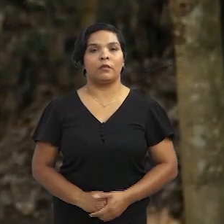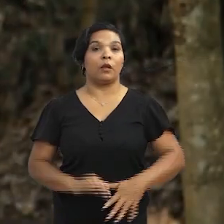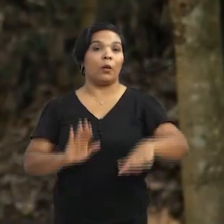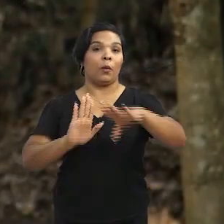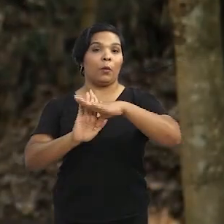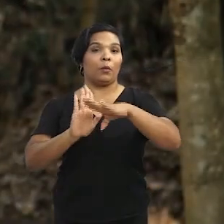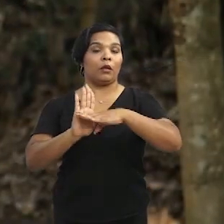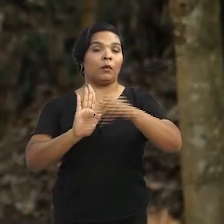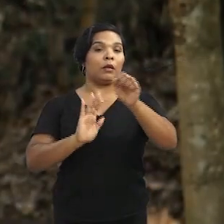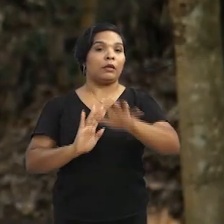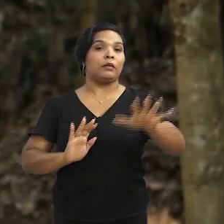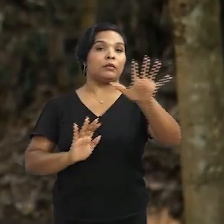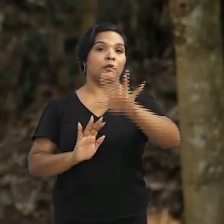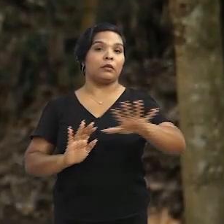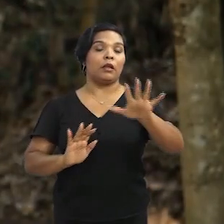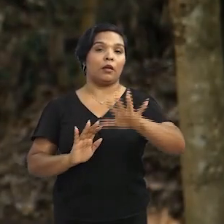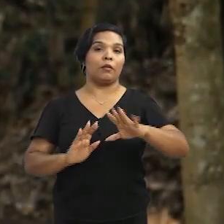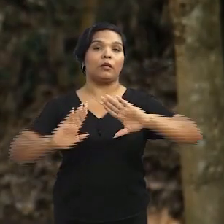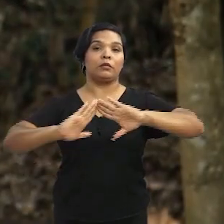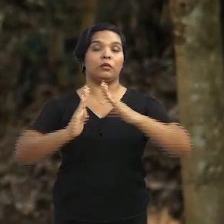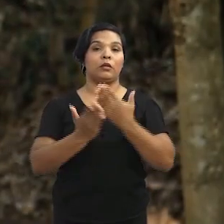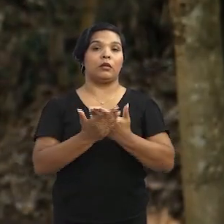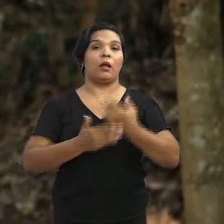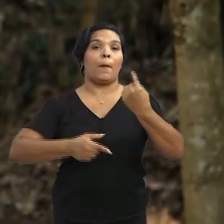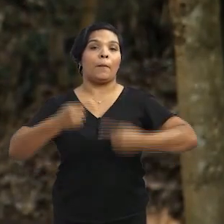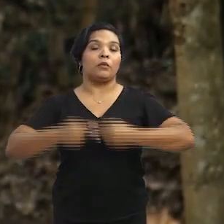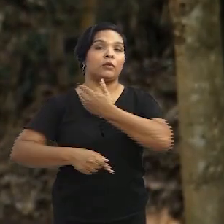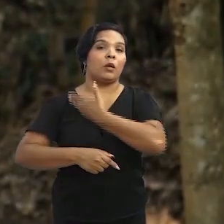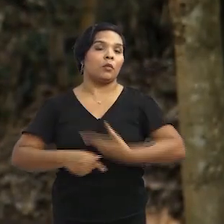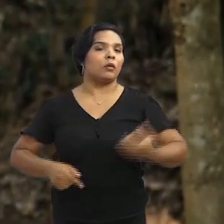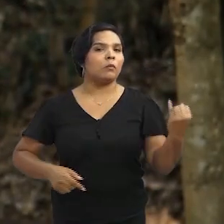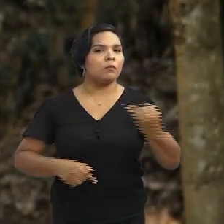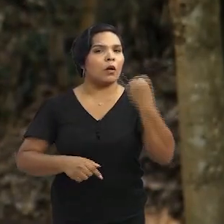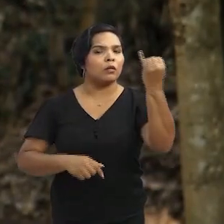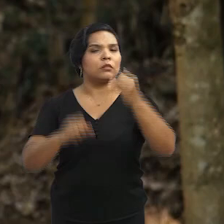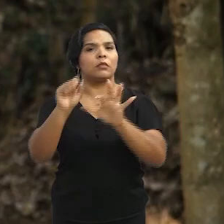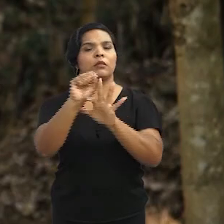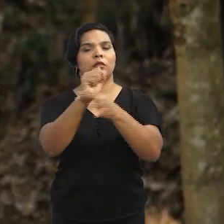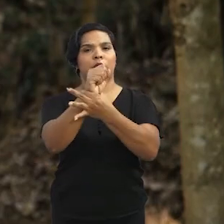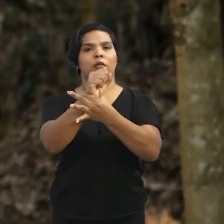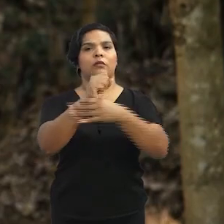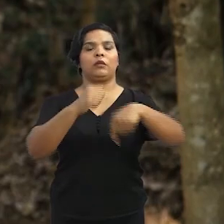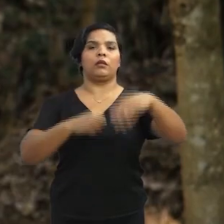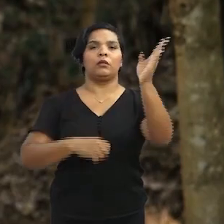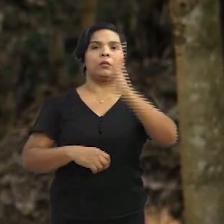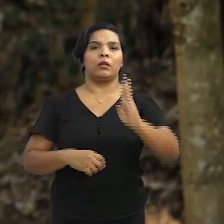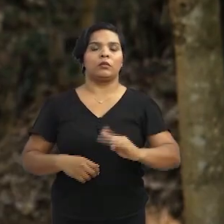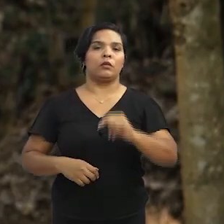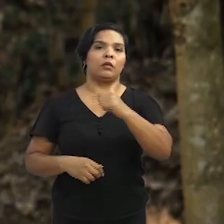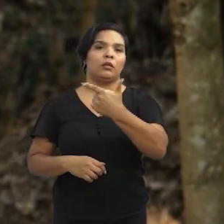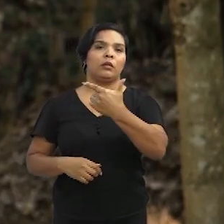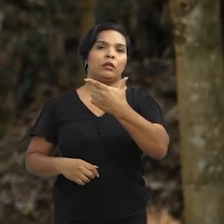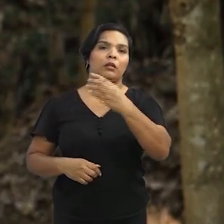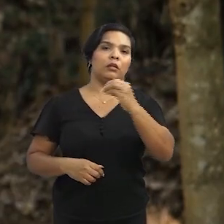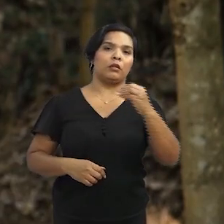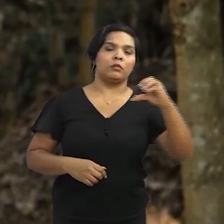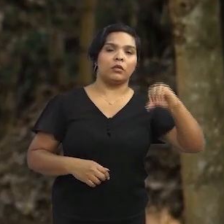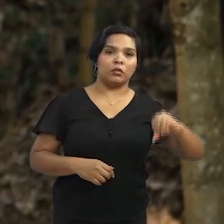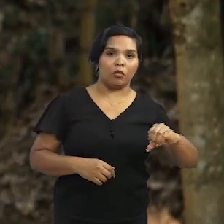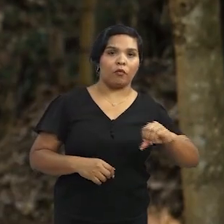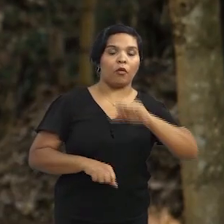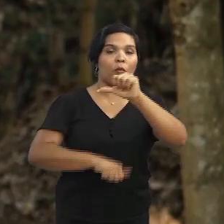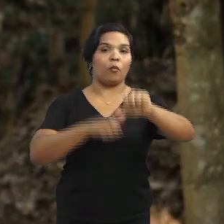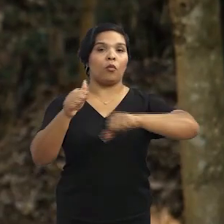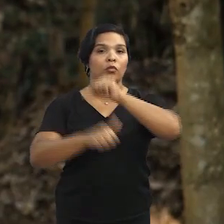O Programa Nacional de Alimentação Escolar é uma política pública fundamental para a segurança alimentar no Brasil. Em 2009,